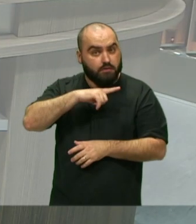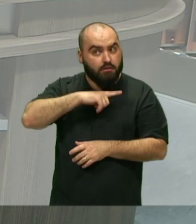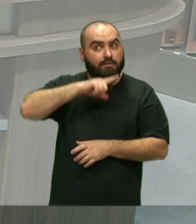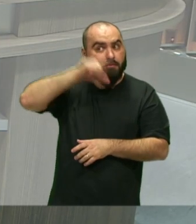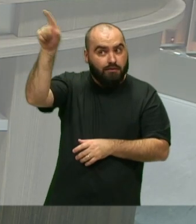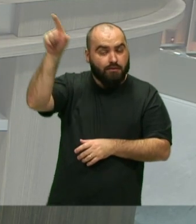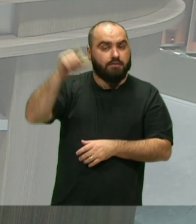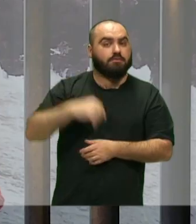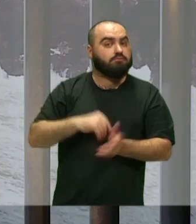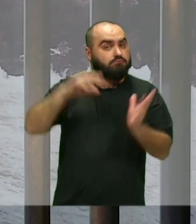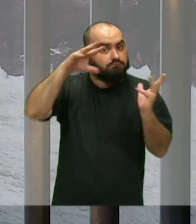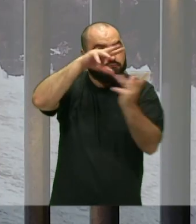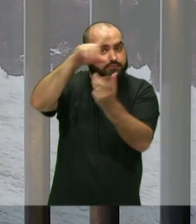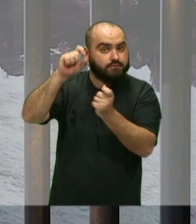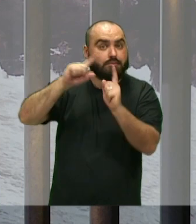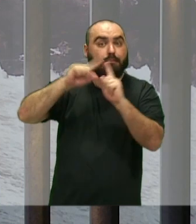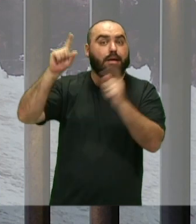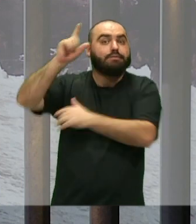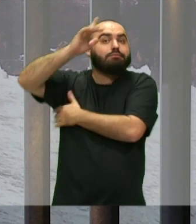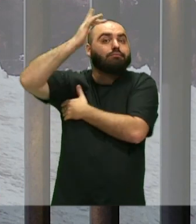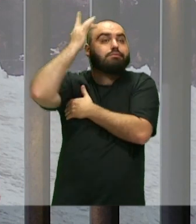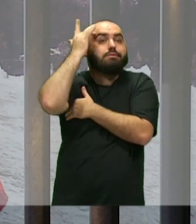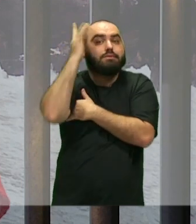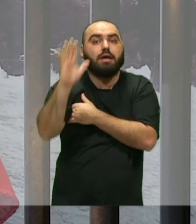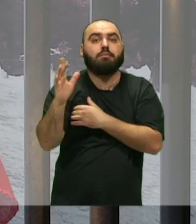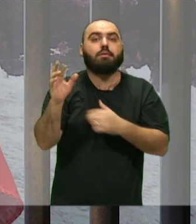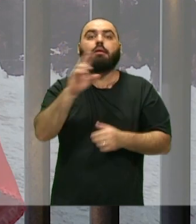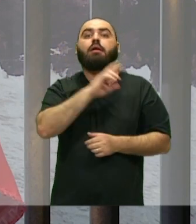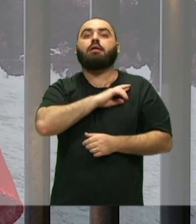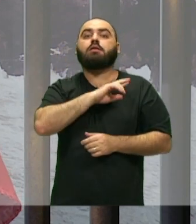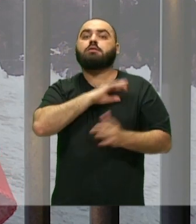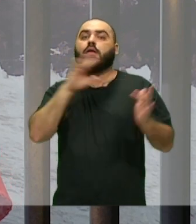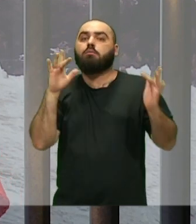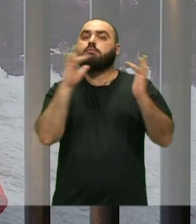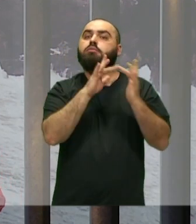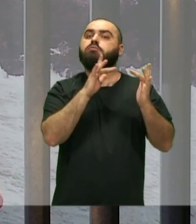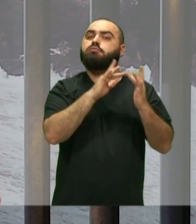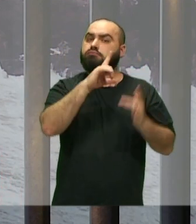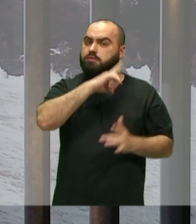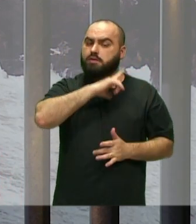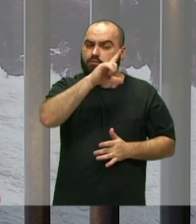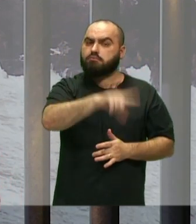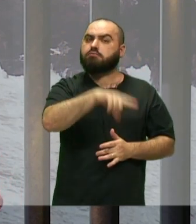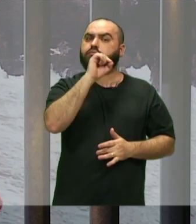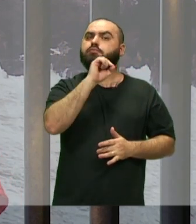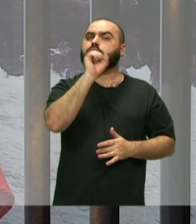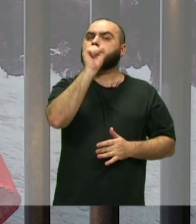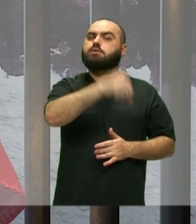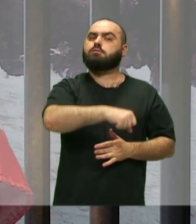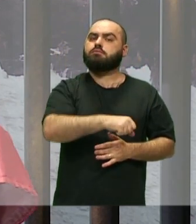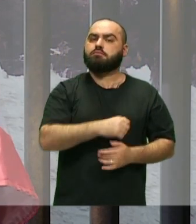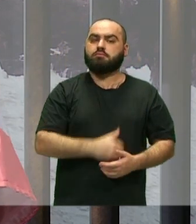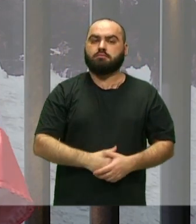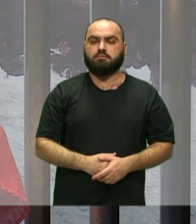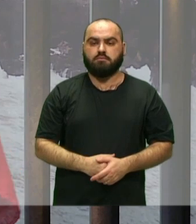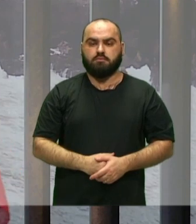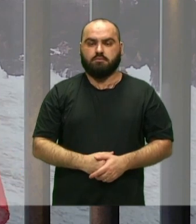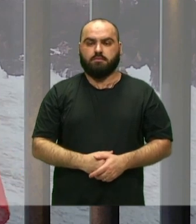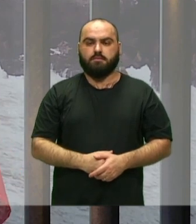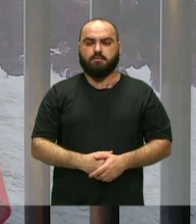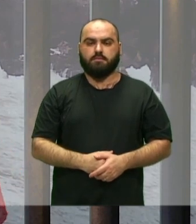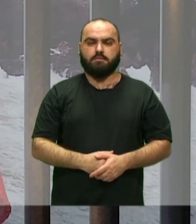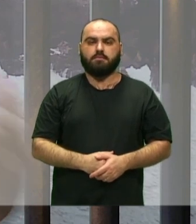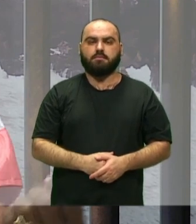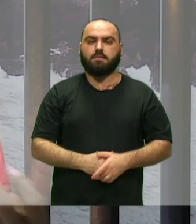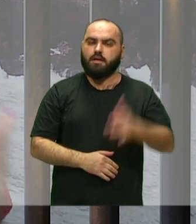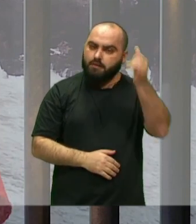No mundo inteiro Mas que entendam Que o Maracatu Ele tem sua religiosidade Definida Ele tem sua identidade Ali Para não ter